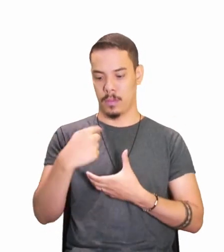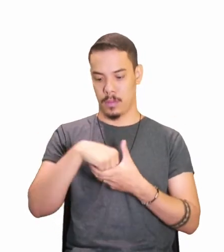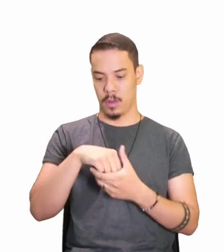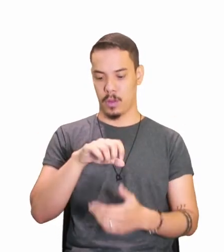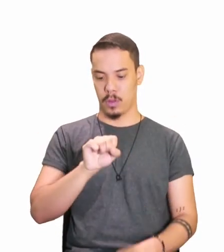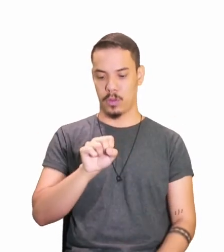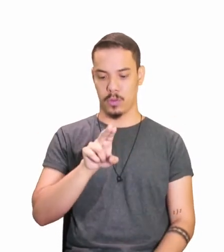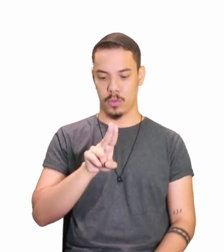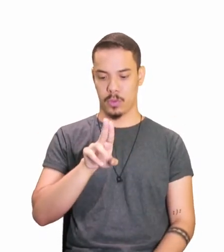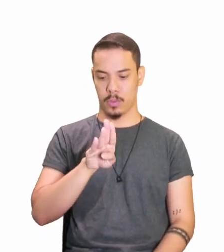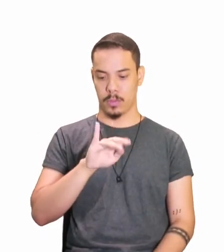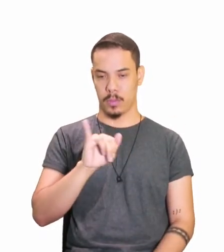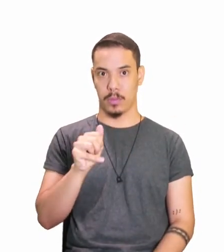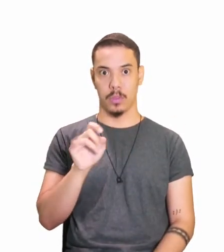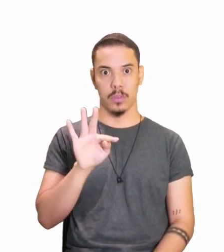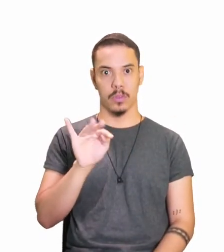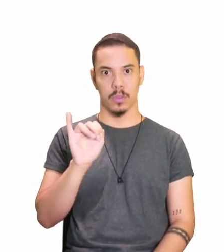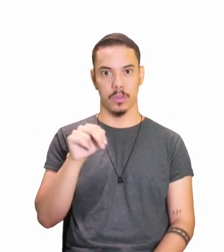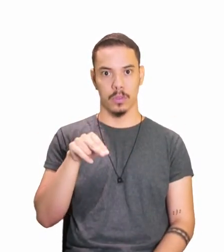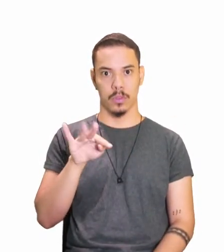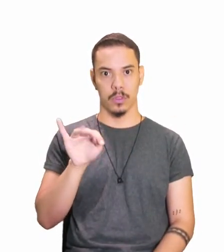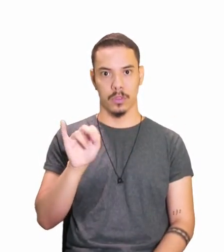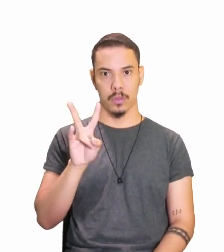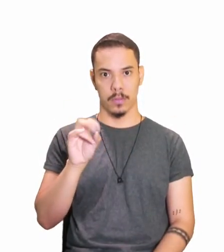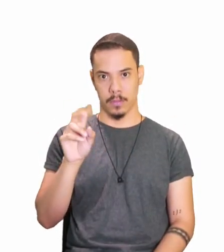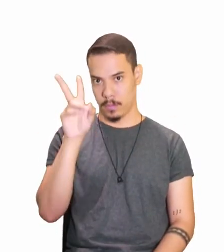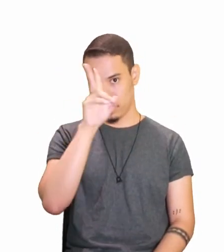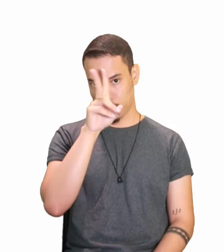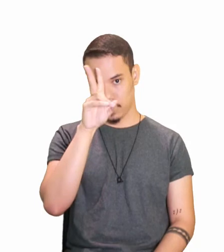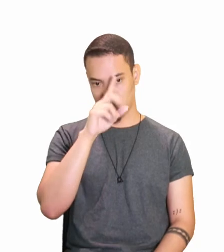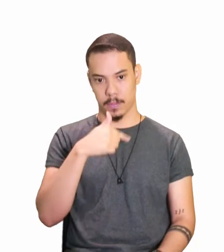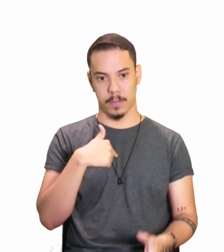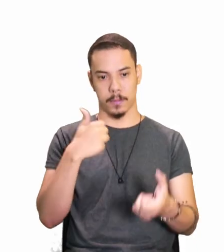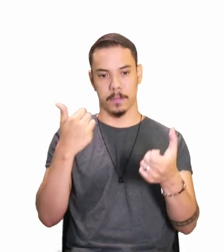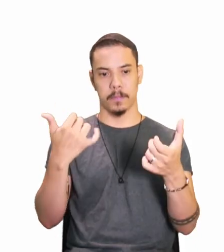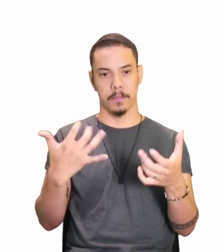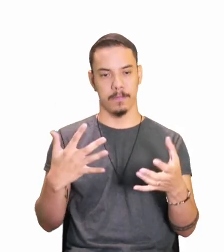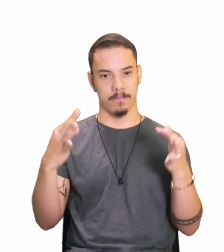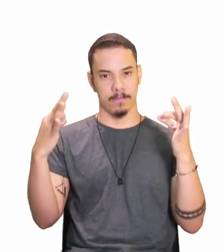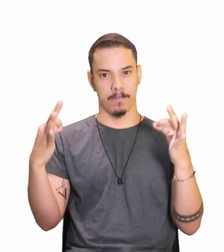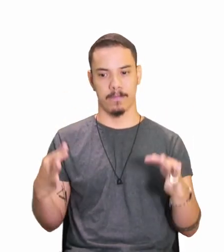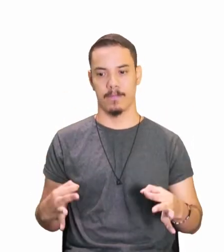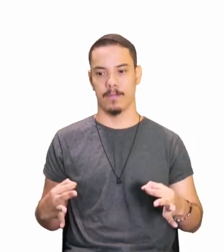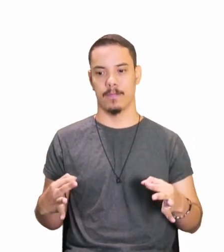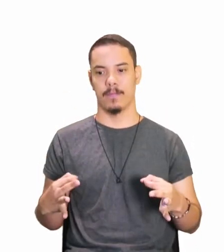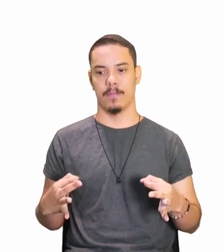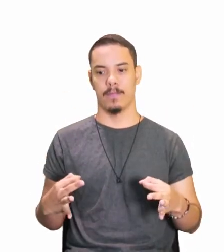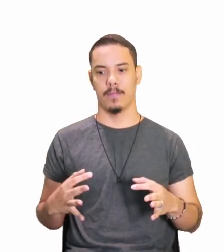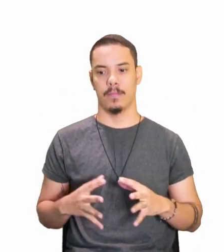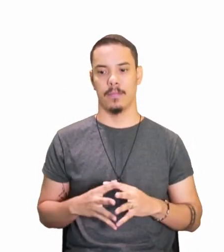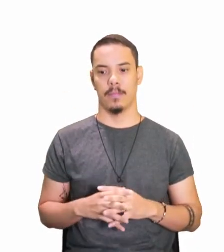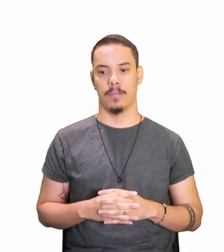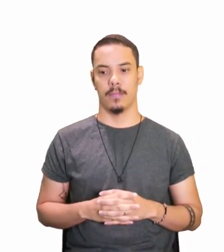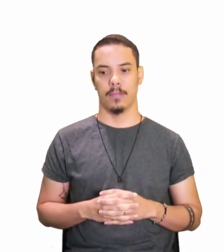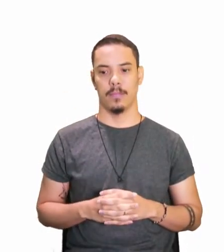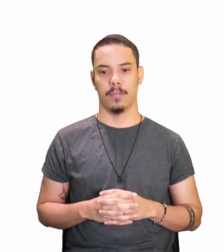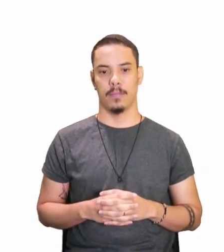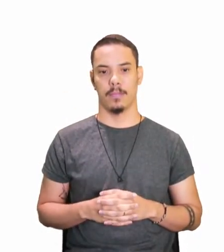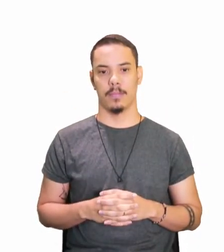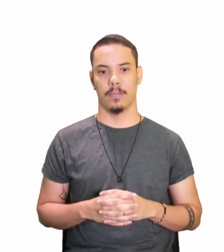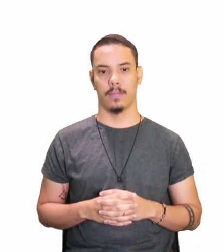amadinho, lembra que, indicativo, indica certeza, de fato,